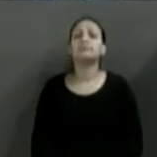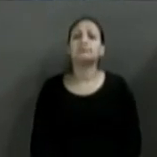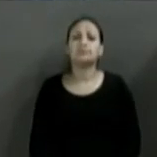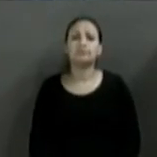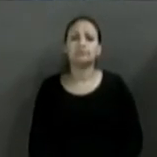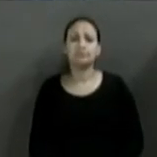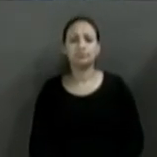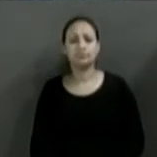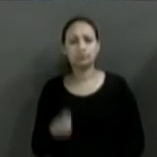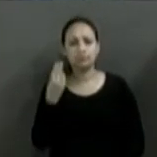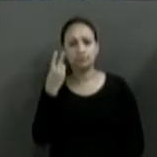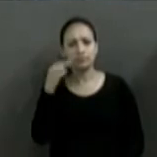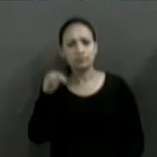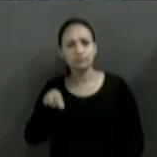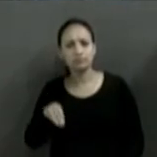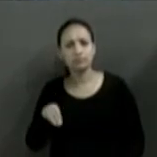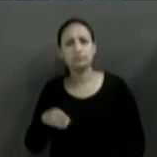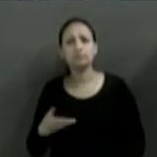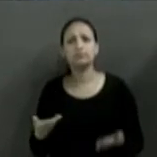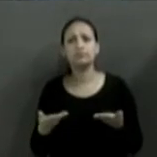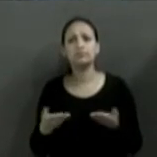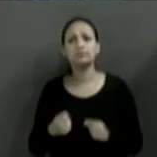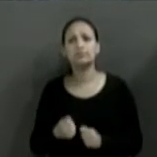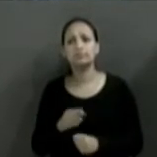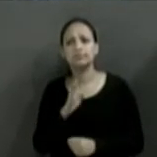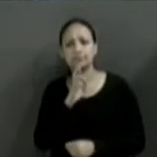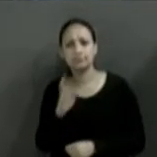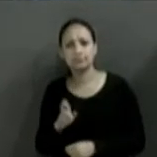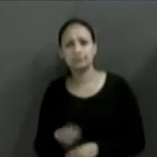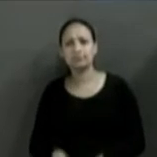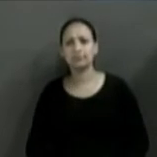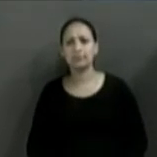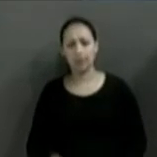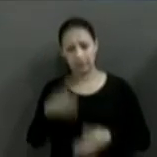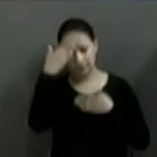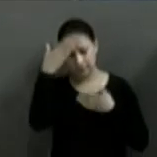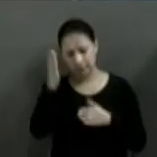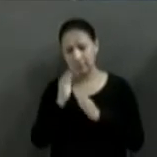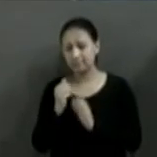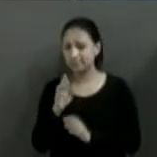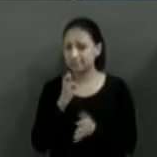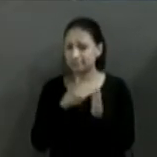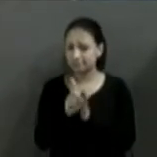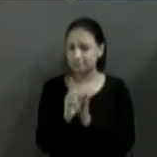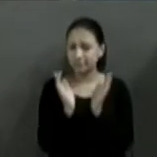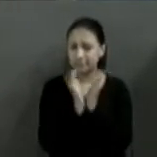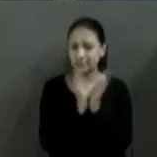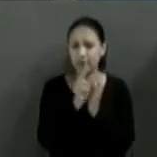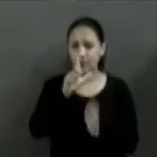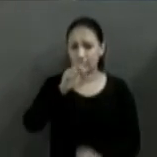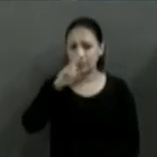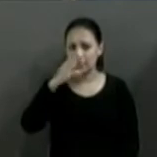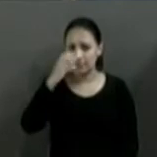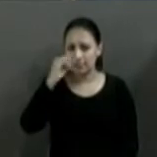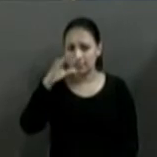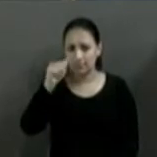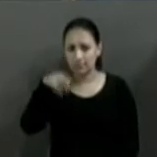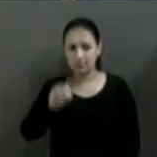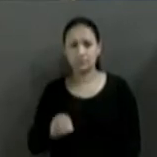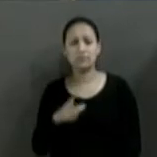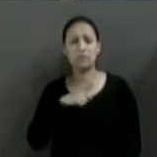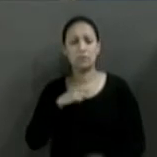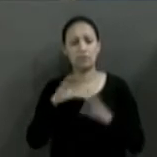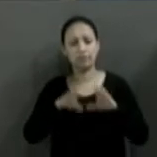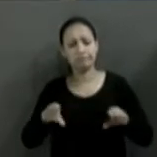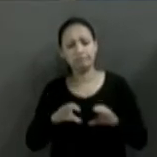ajustando o cronômetro, valendo. Agradeço a pergunta, colega Luciano. Nós temos em Campo Bom mais